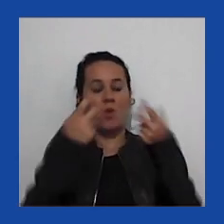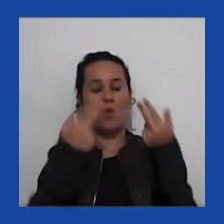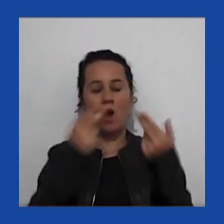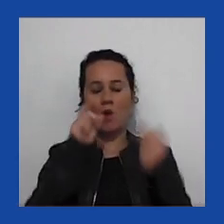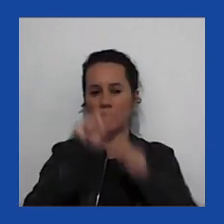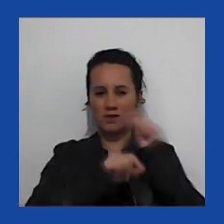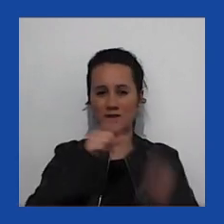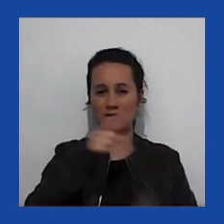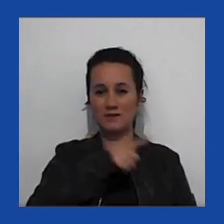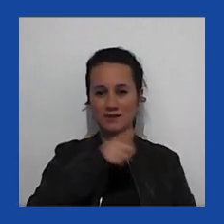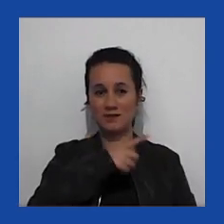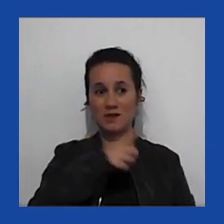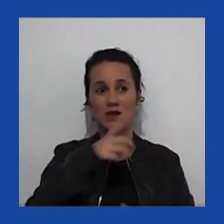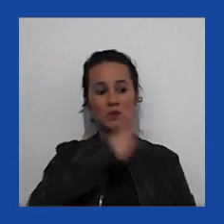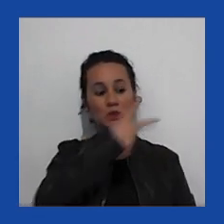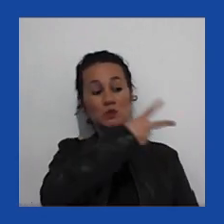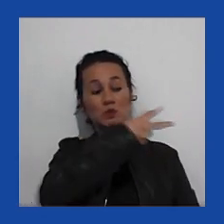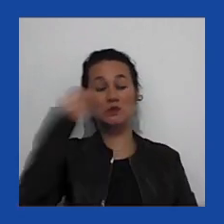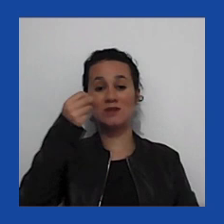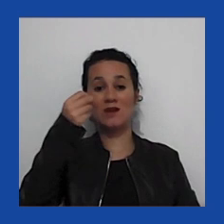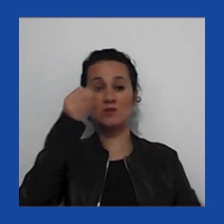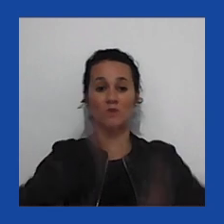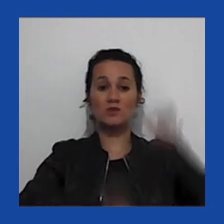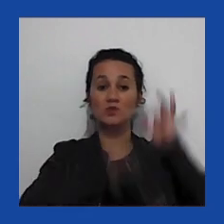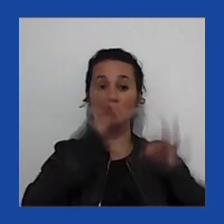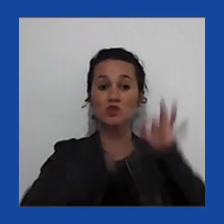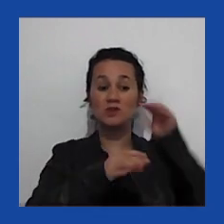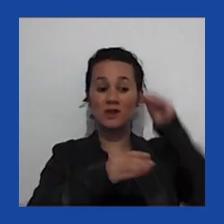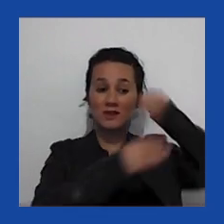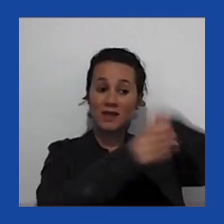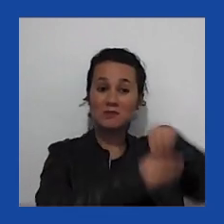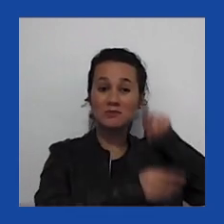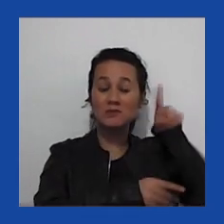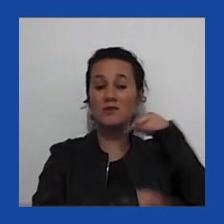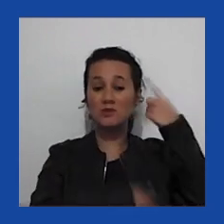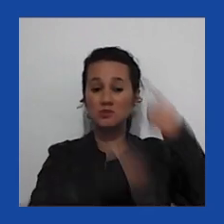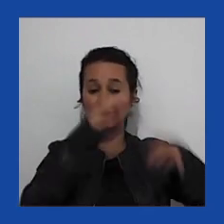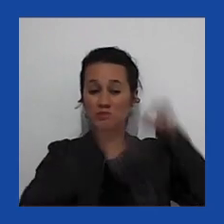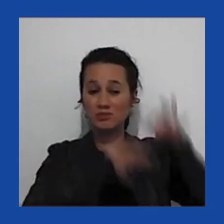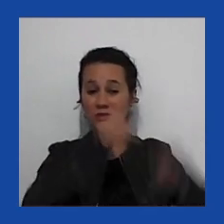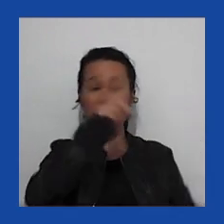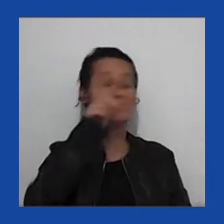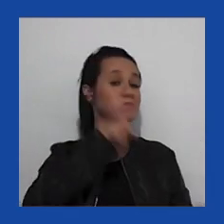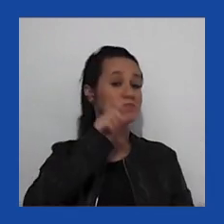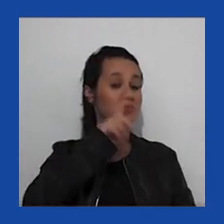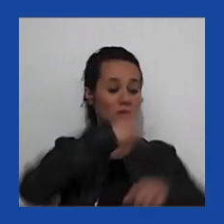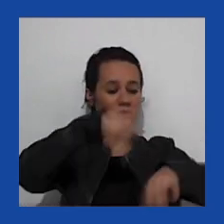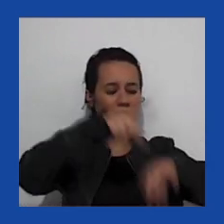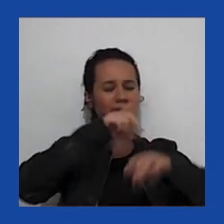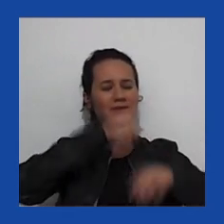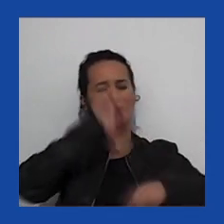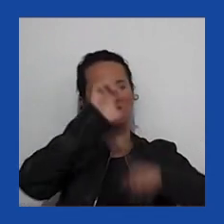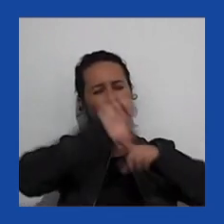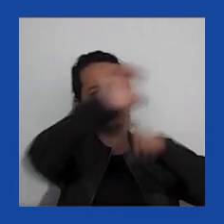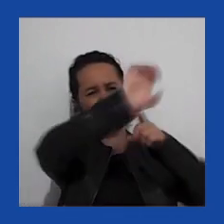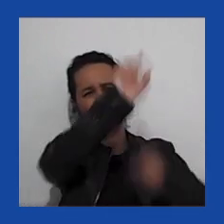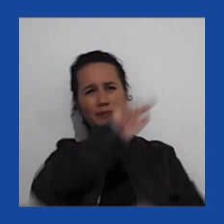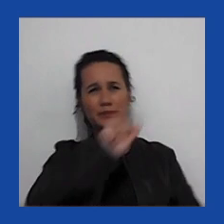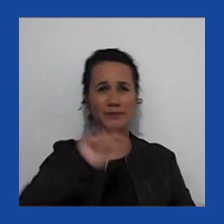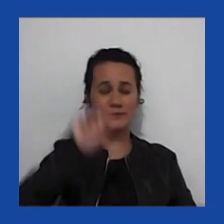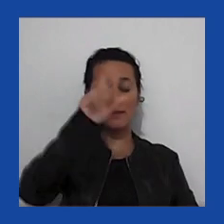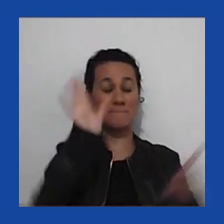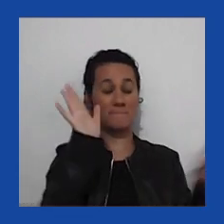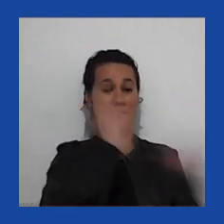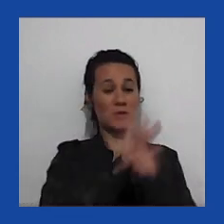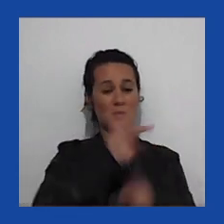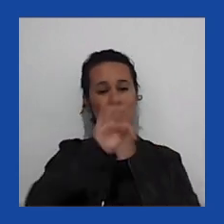200 ações na justiça americana em vários níveis, em vários Estados, entre as campanhas do Trump